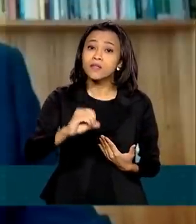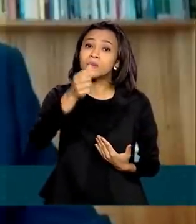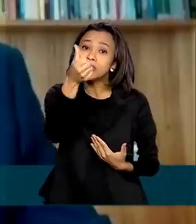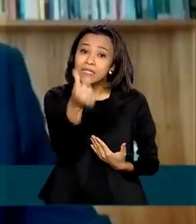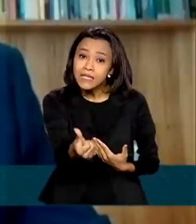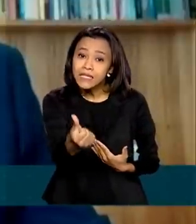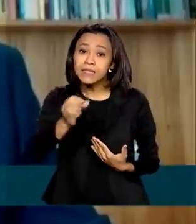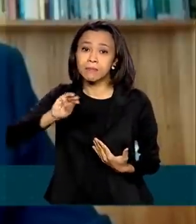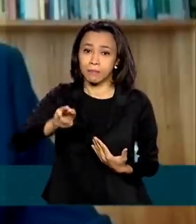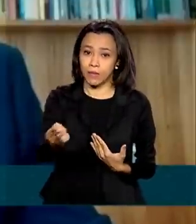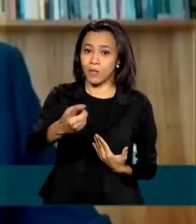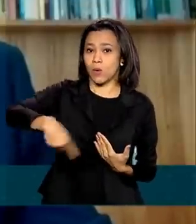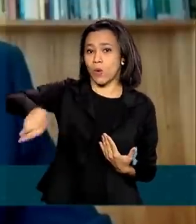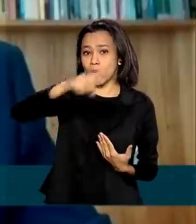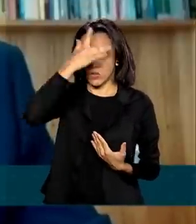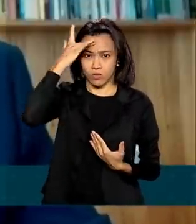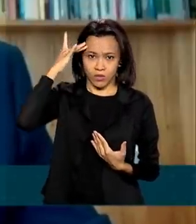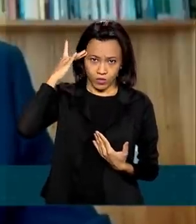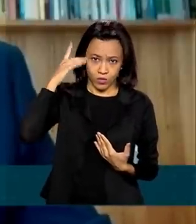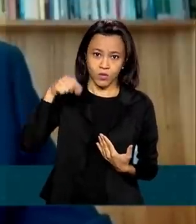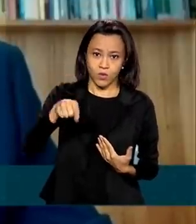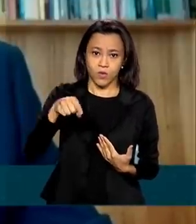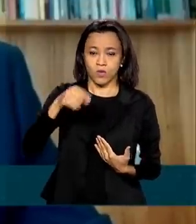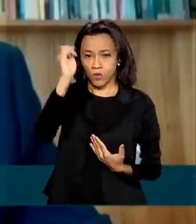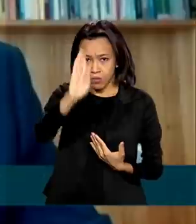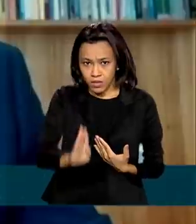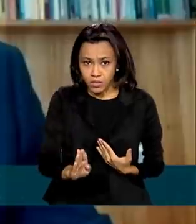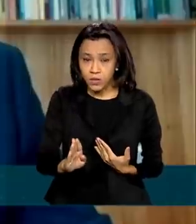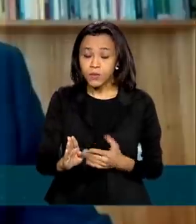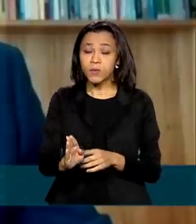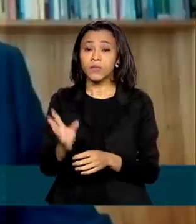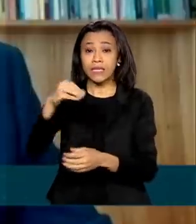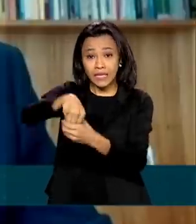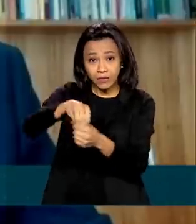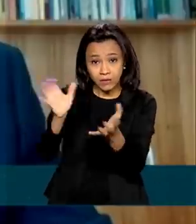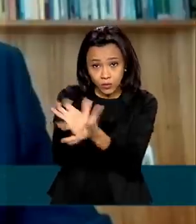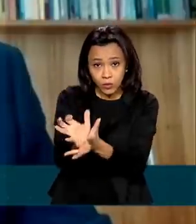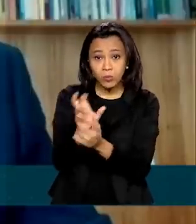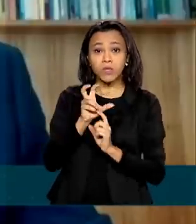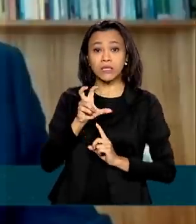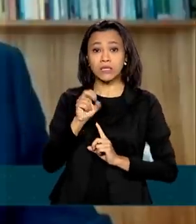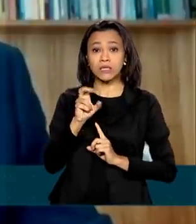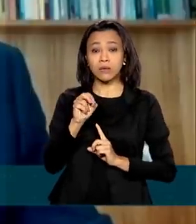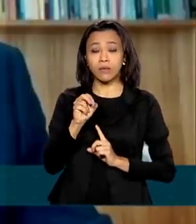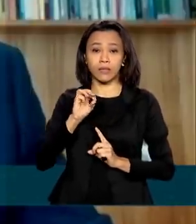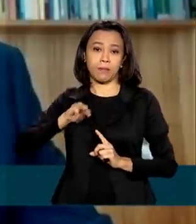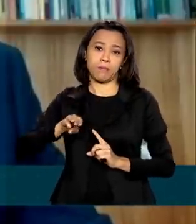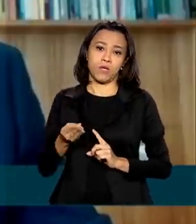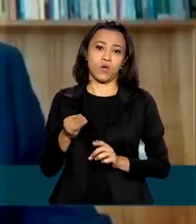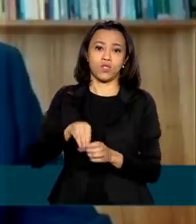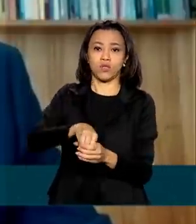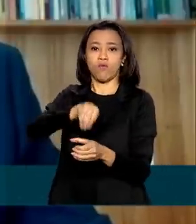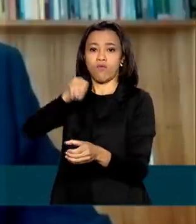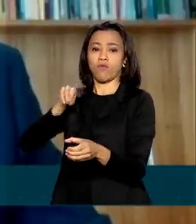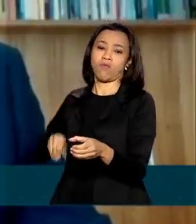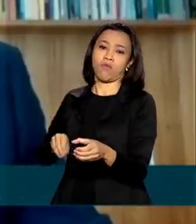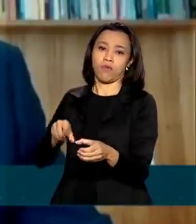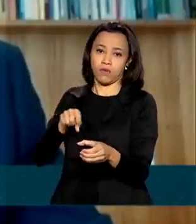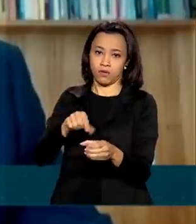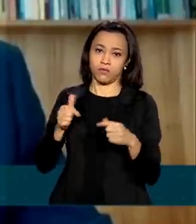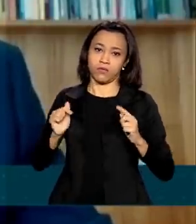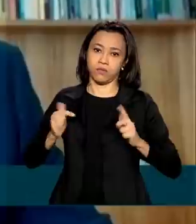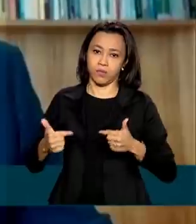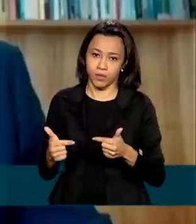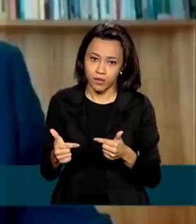economicamente ativa, 50 milhões estão fora da força de trabalho formal.